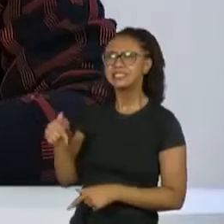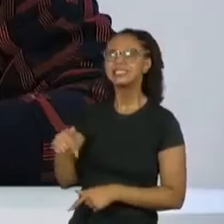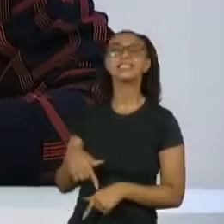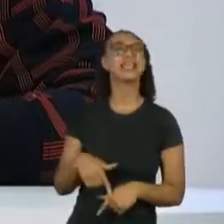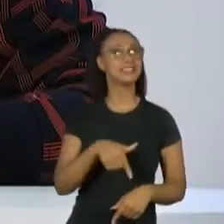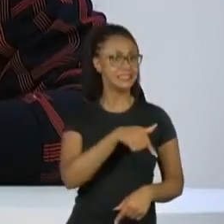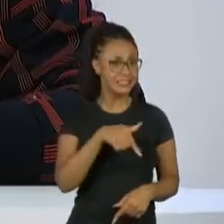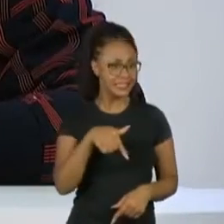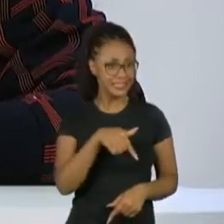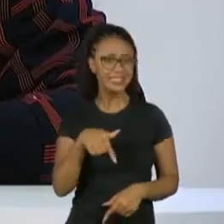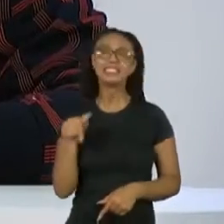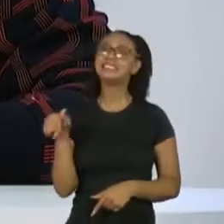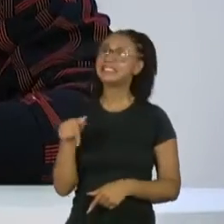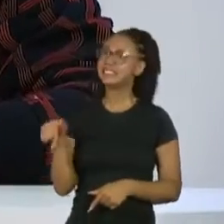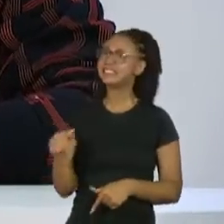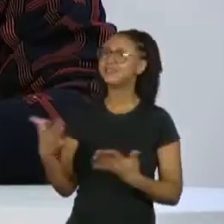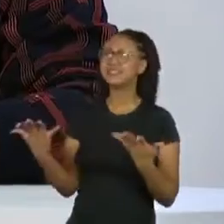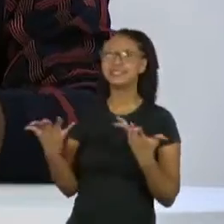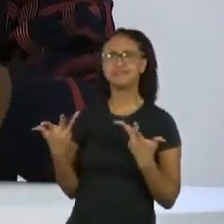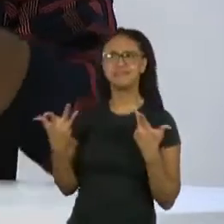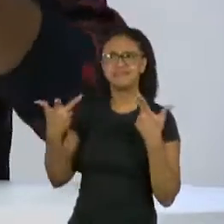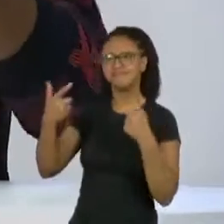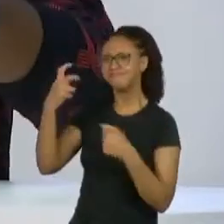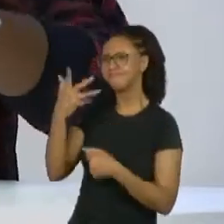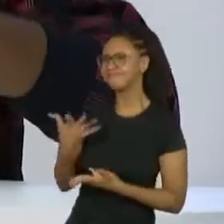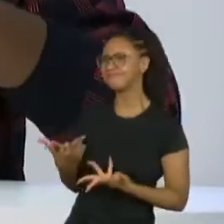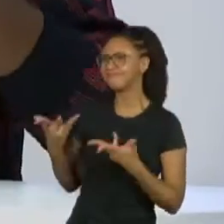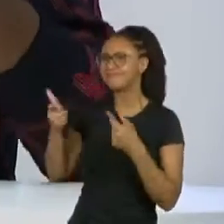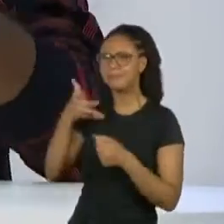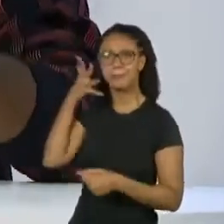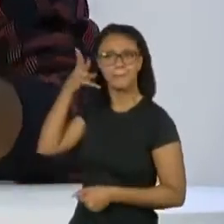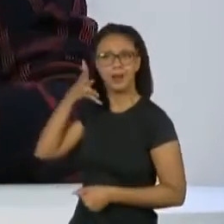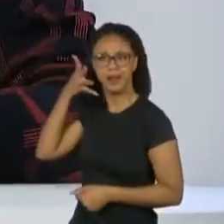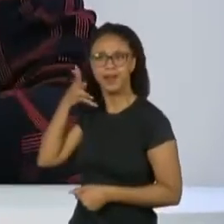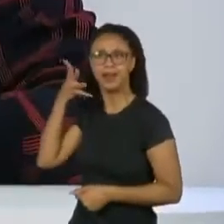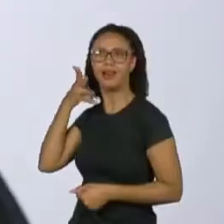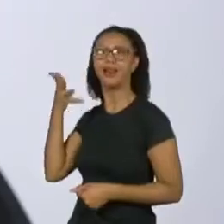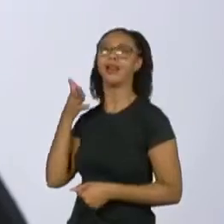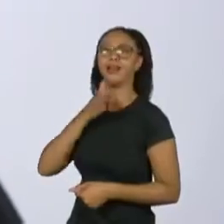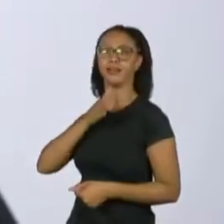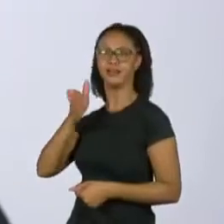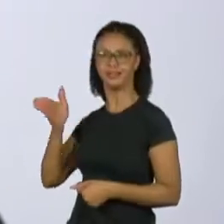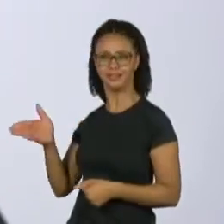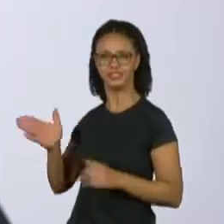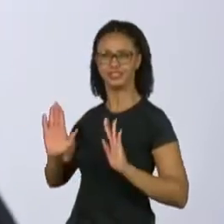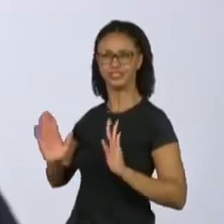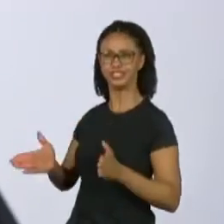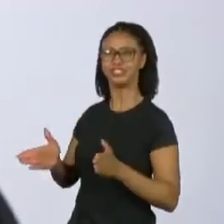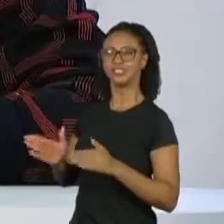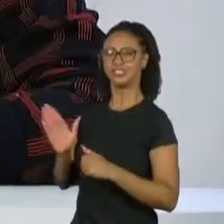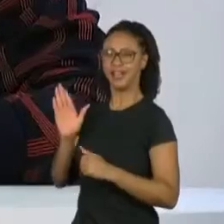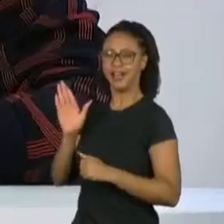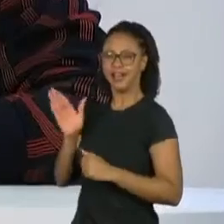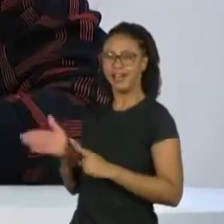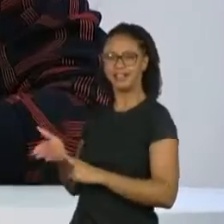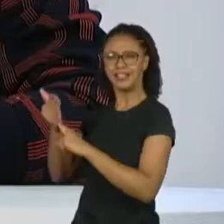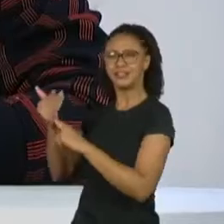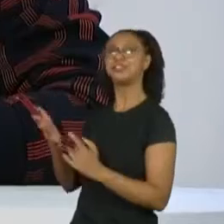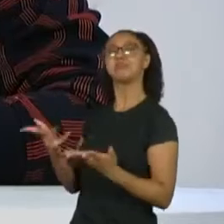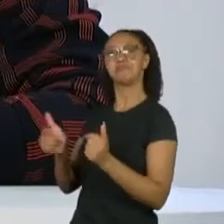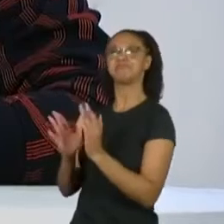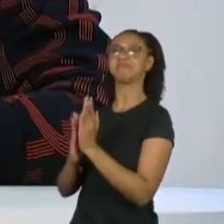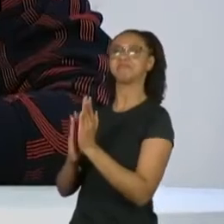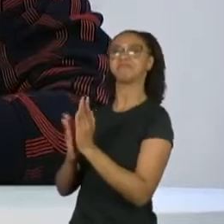já é um expert em lives e provavelmente palestras e vários outros tipos de tecnologia. acho muito incrível isso,